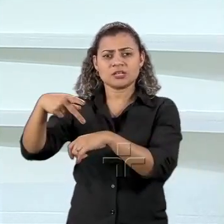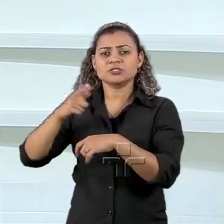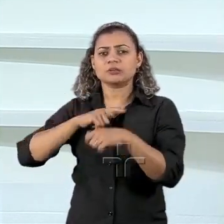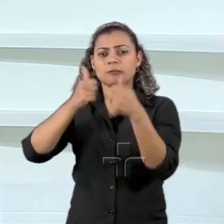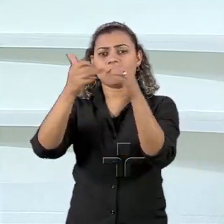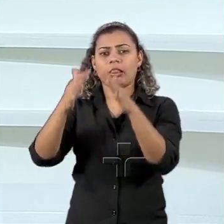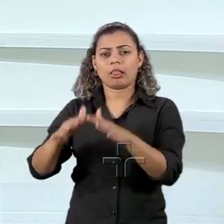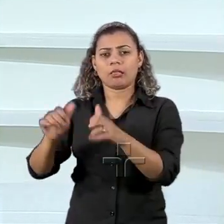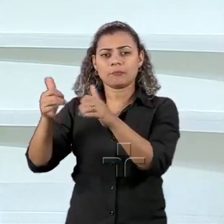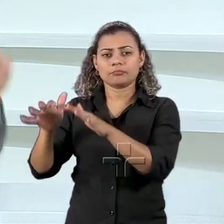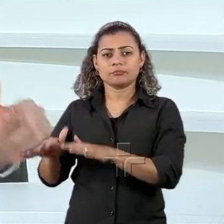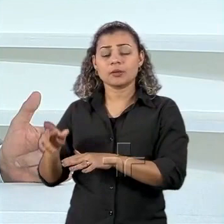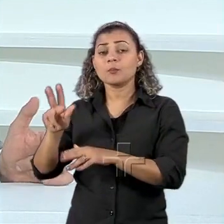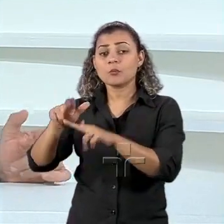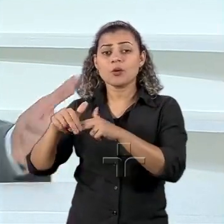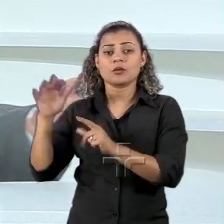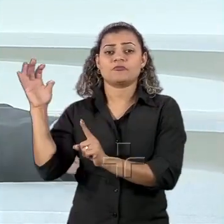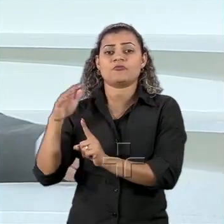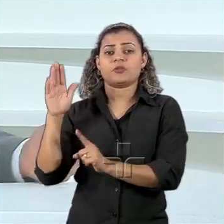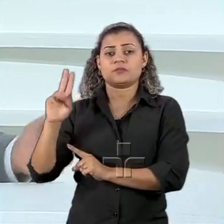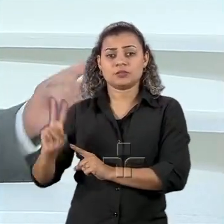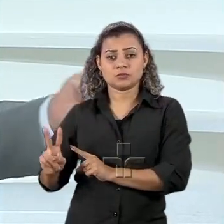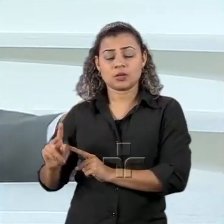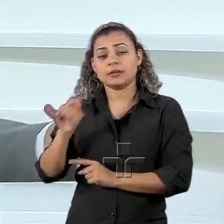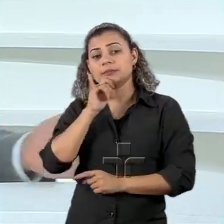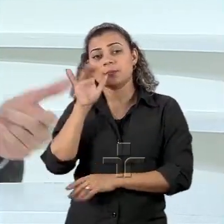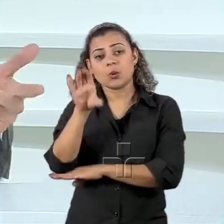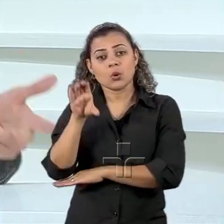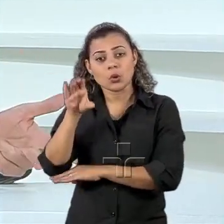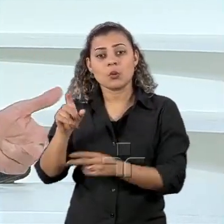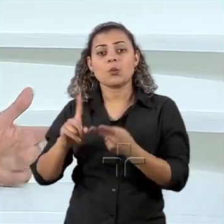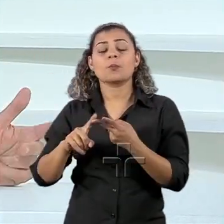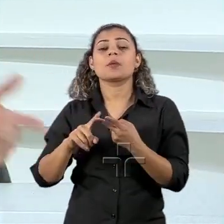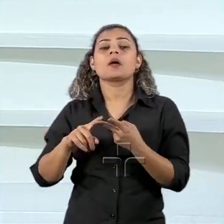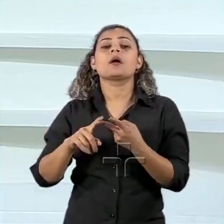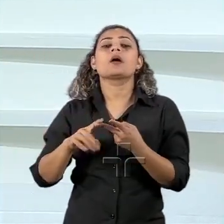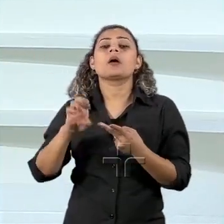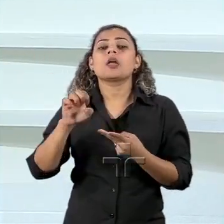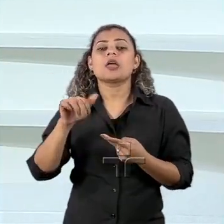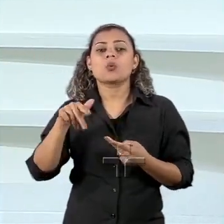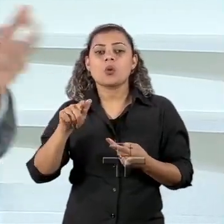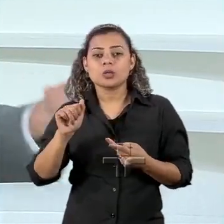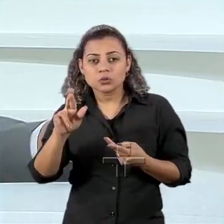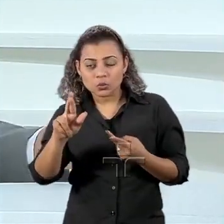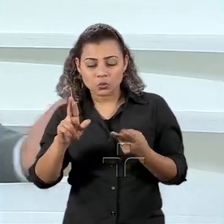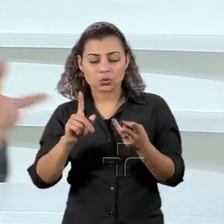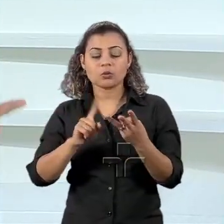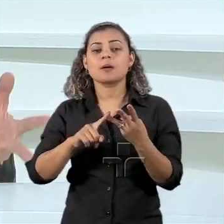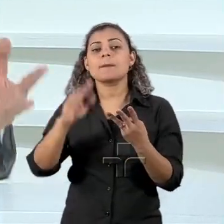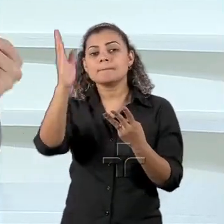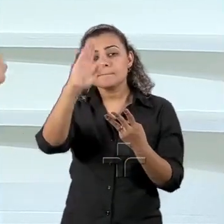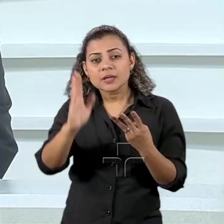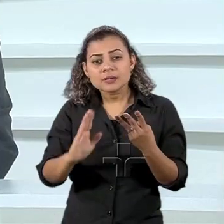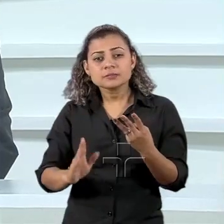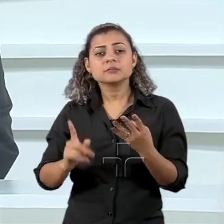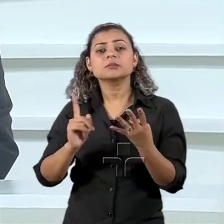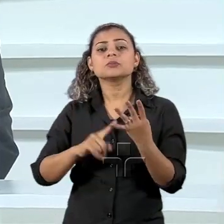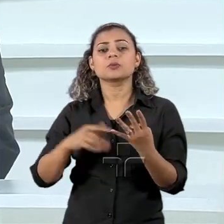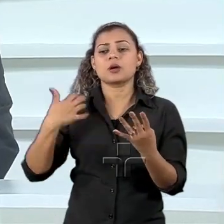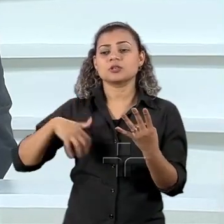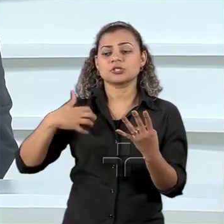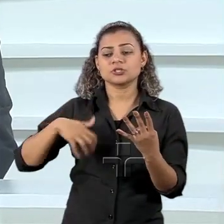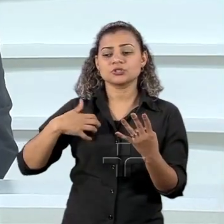venezuelana são os países vizinhos Colômbia Equador Peru Brasil Argentina até o Chile estão